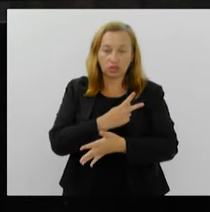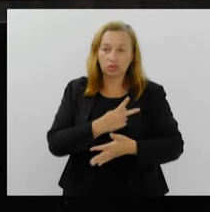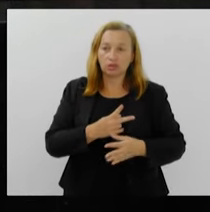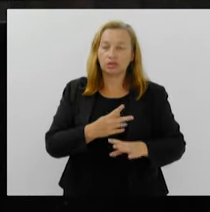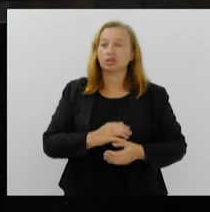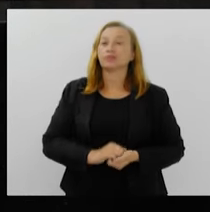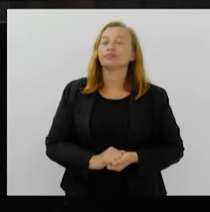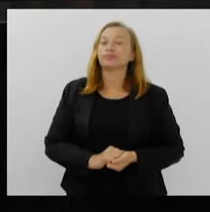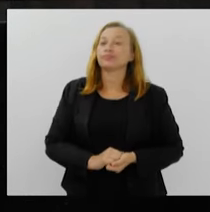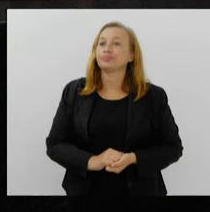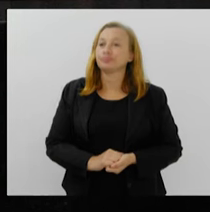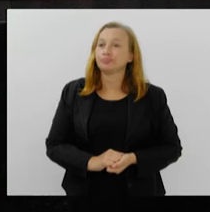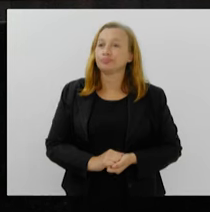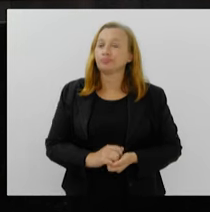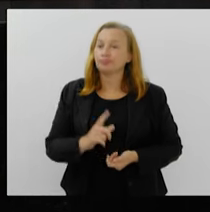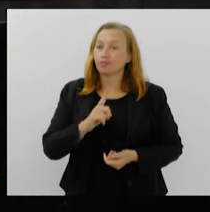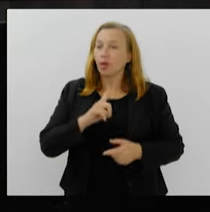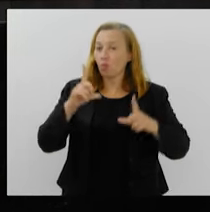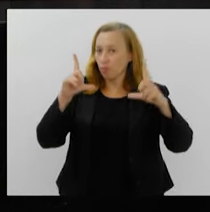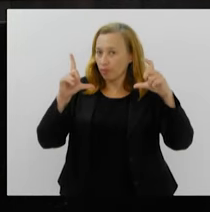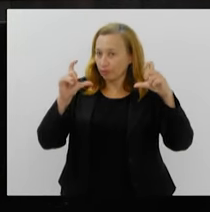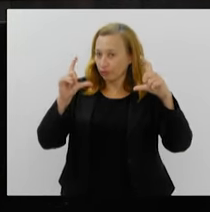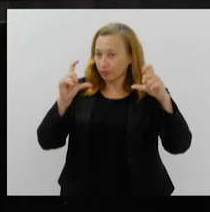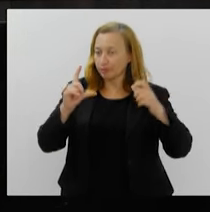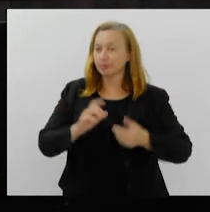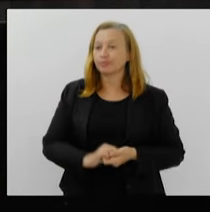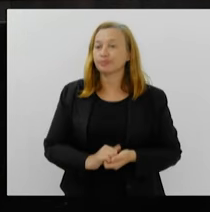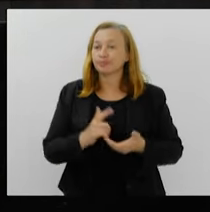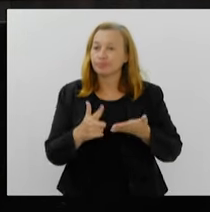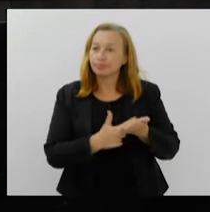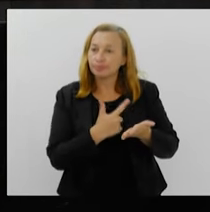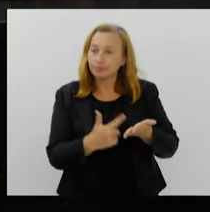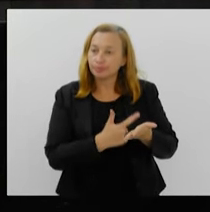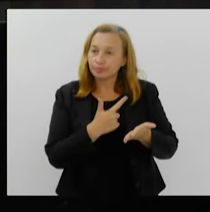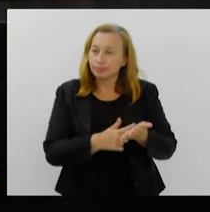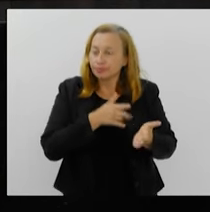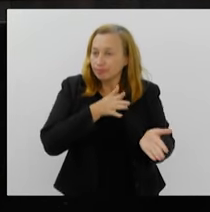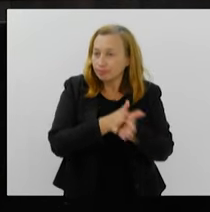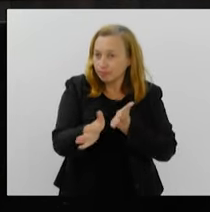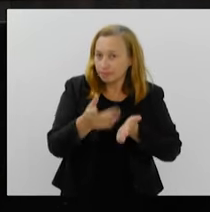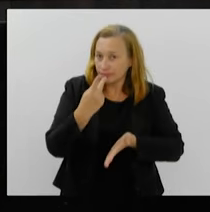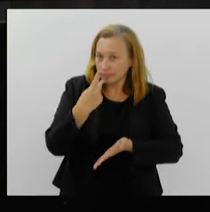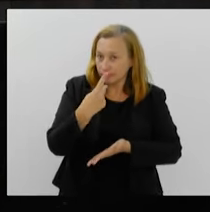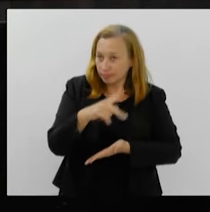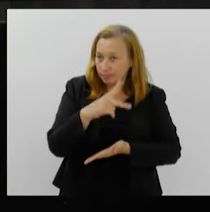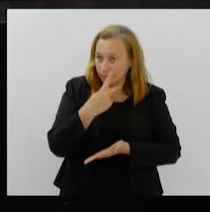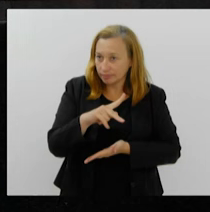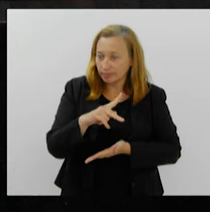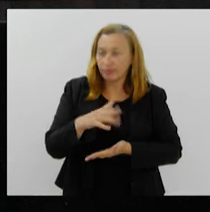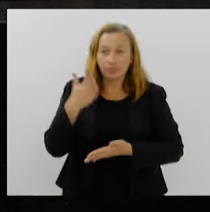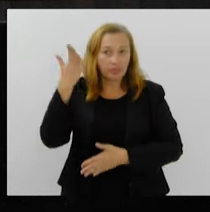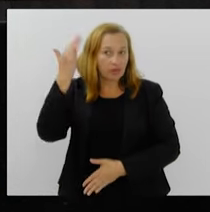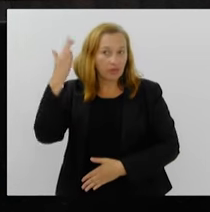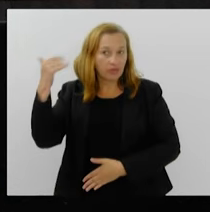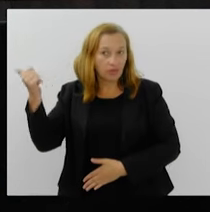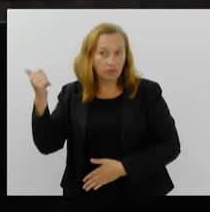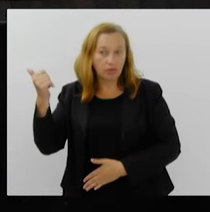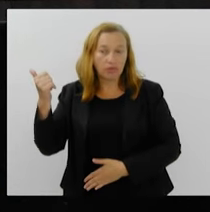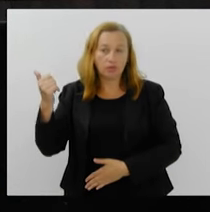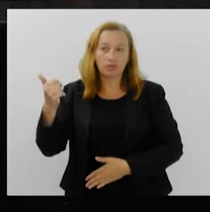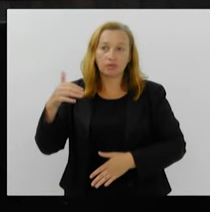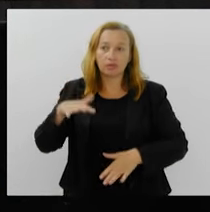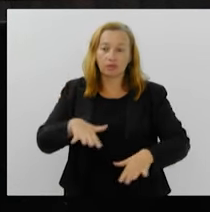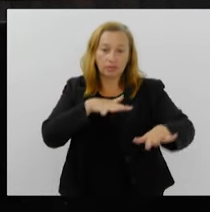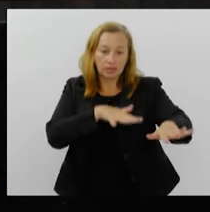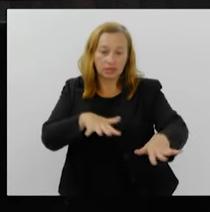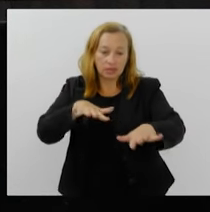tem uma foto, em livro publicado por ele, da famosa Passeata dos